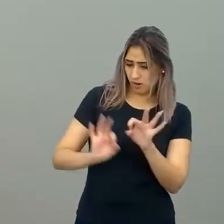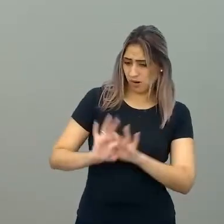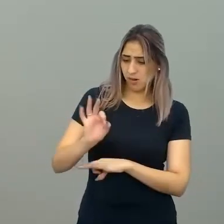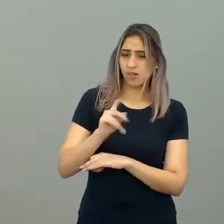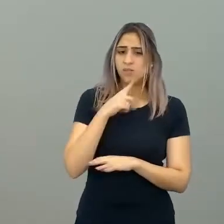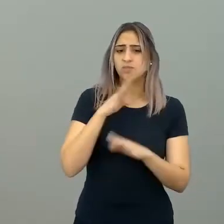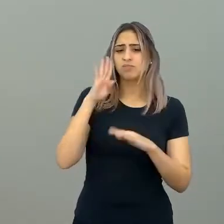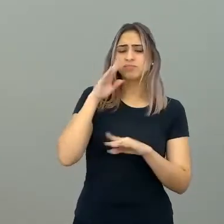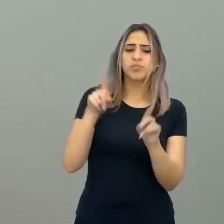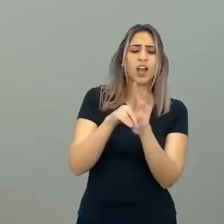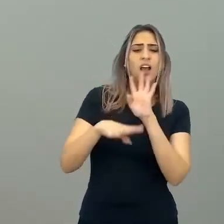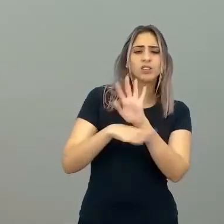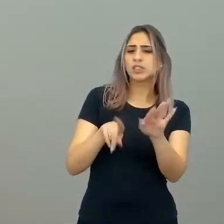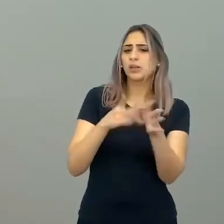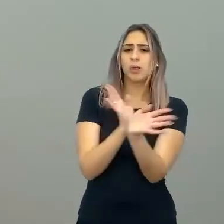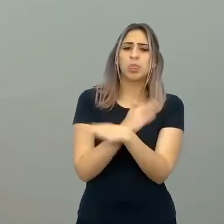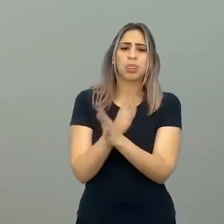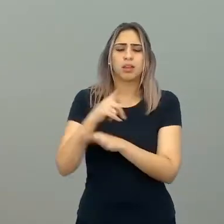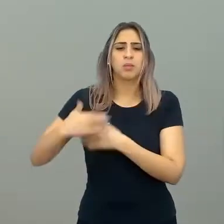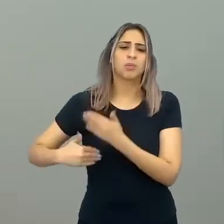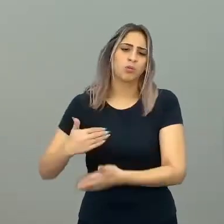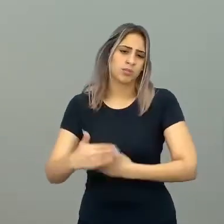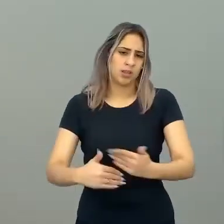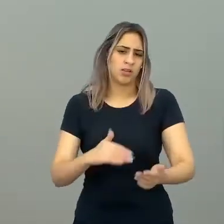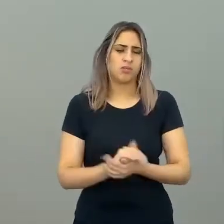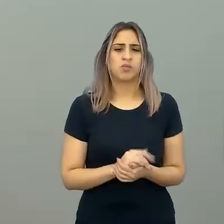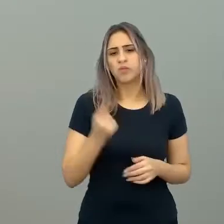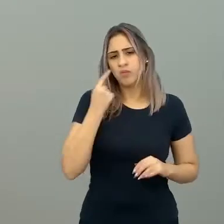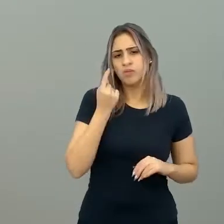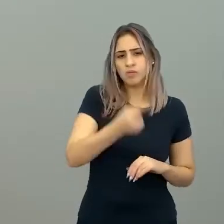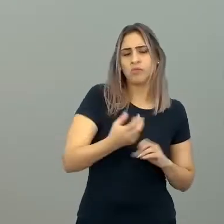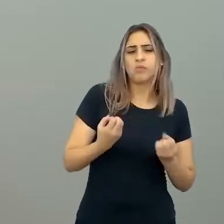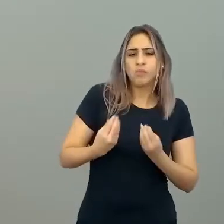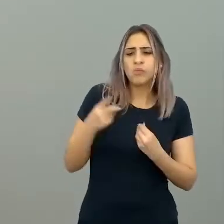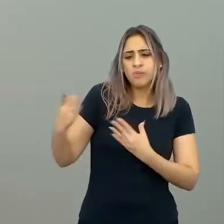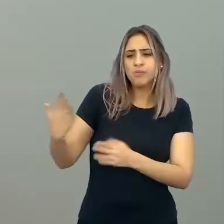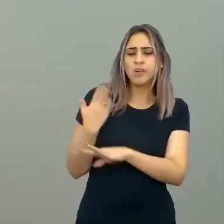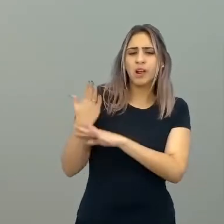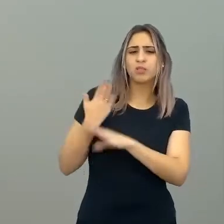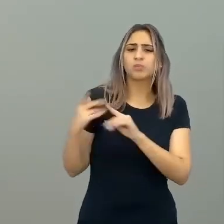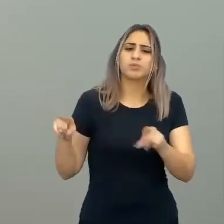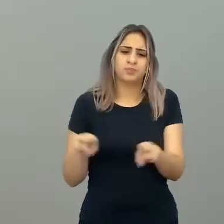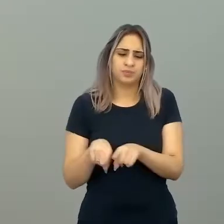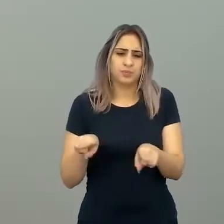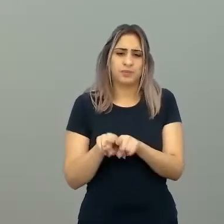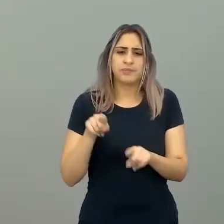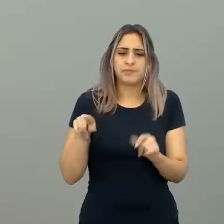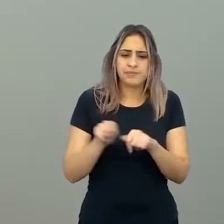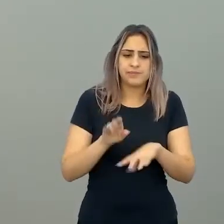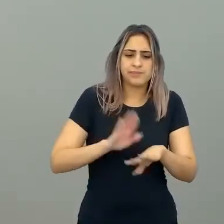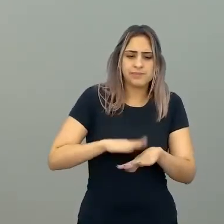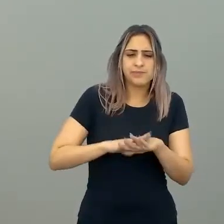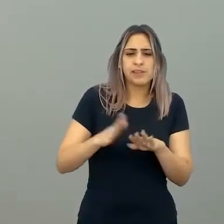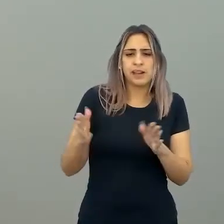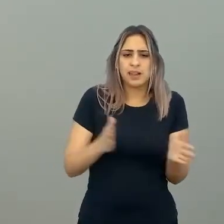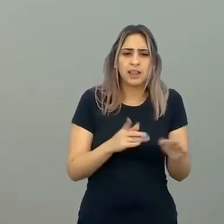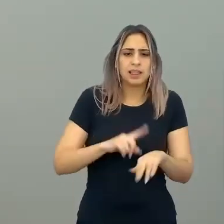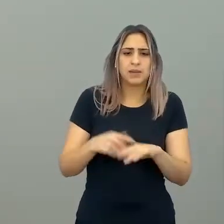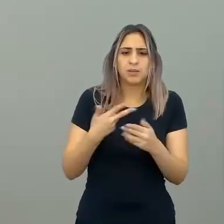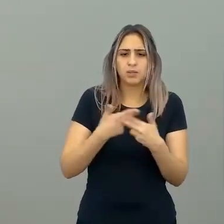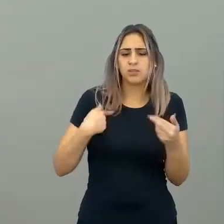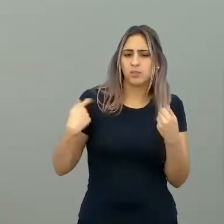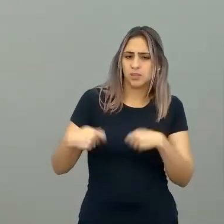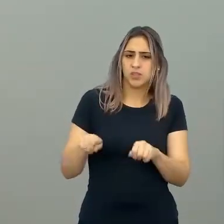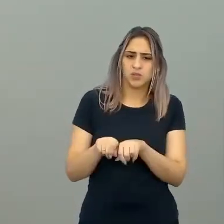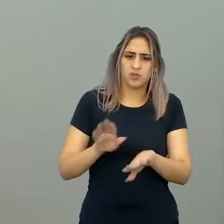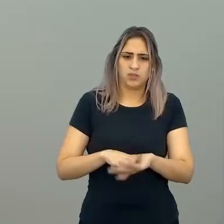também te ajuda a não se perder no meio desse processo. Eu vejo que isso, muitas vezes, me ajuda também a estabelecer prazos para coisas que eu tenho que